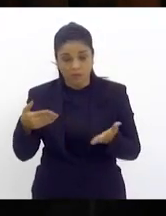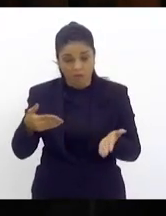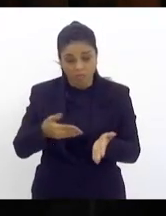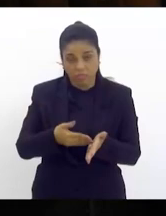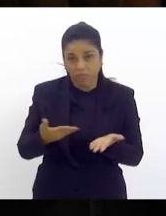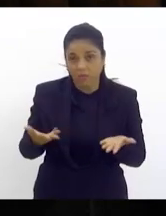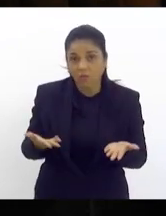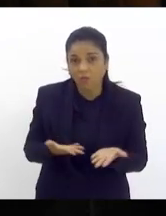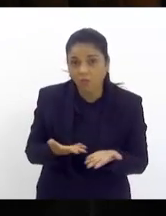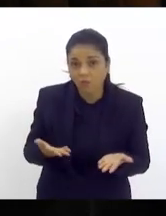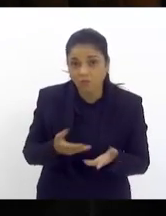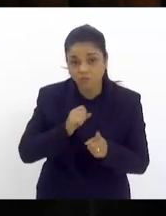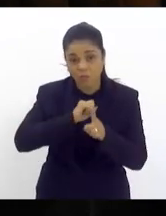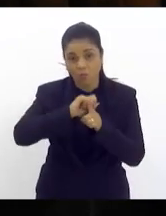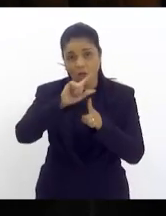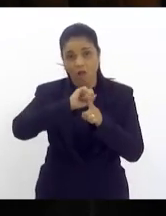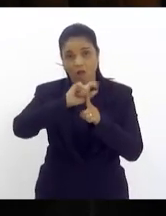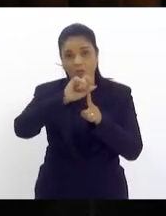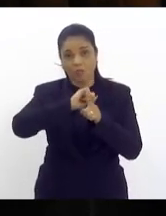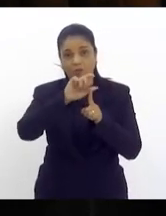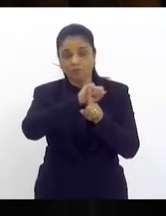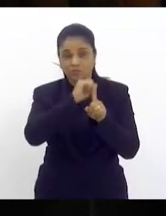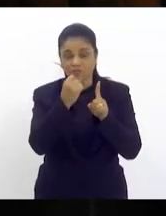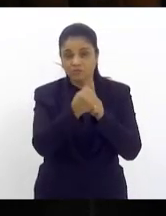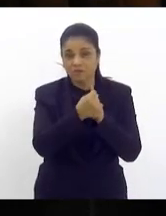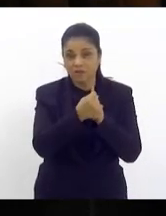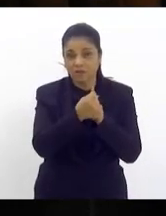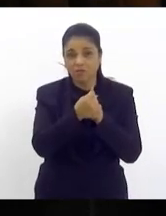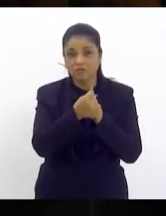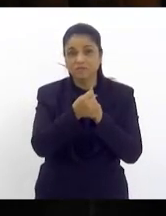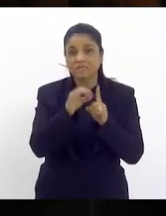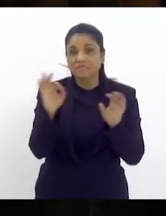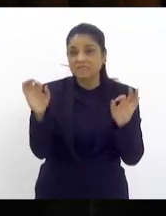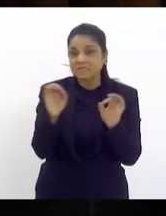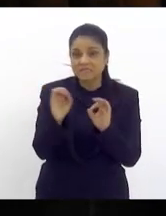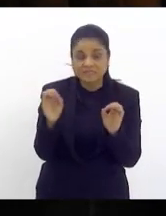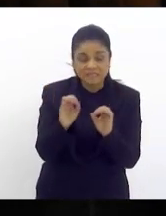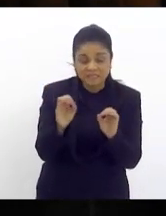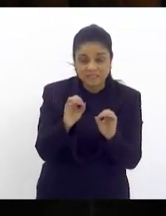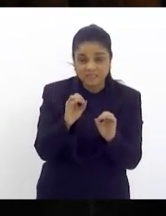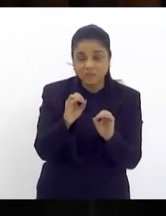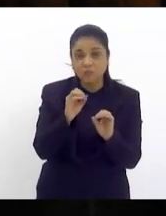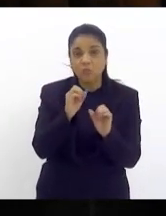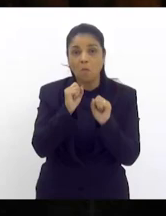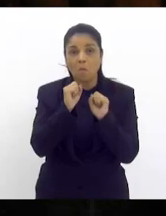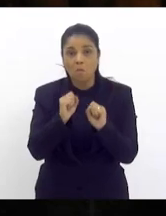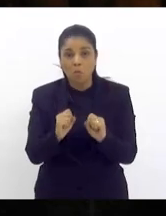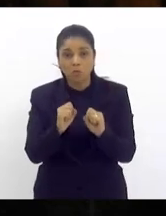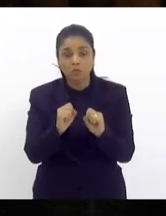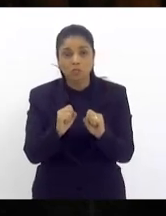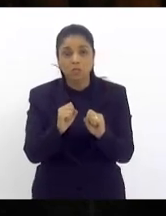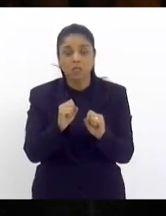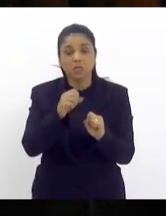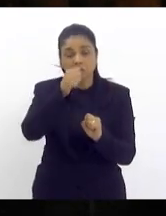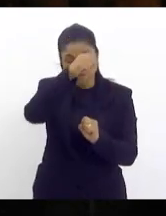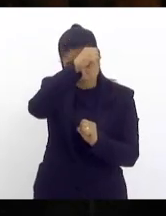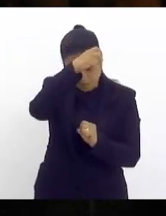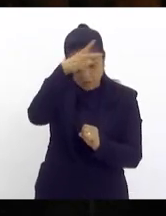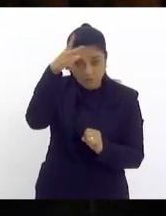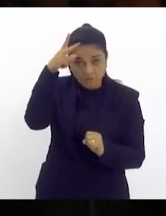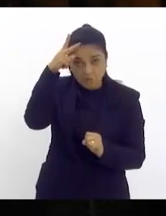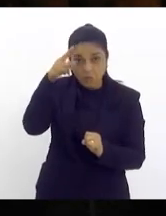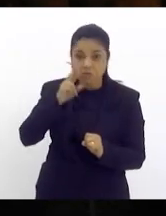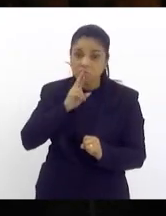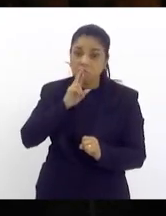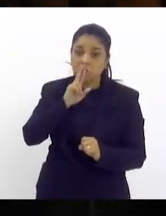hoje sem o poder público municipal dar qualquer resposta qualquer esperança para aquele